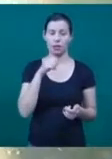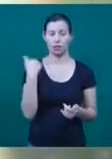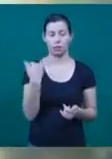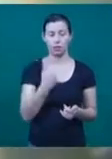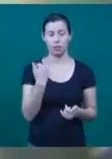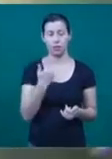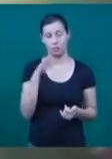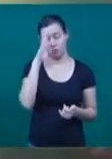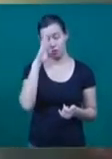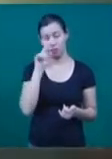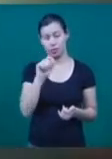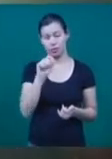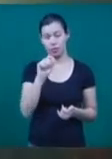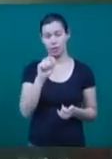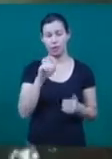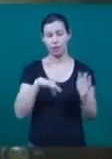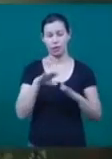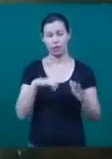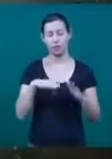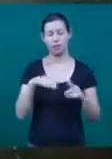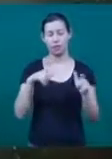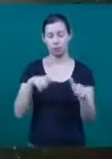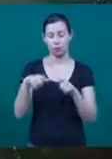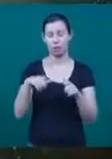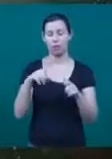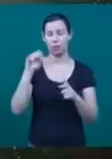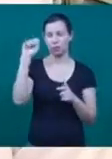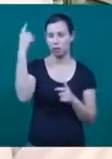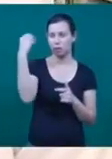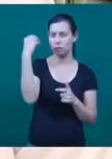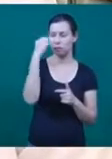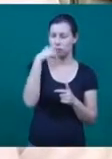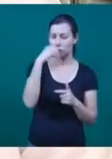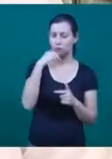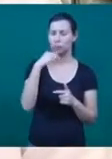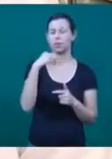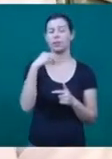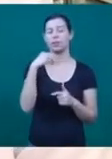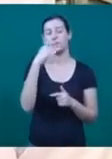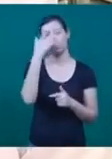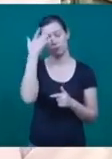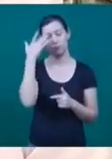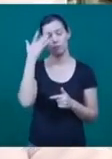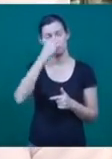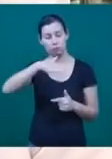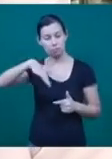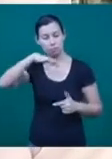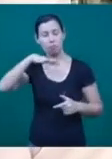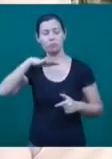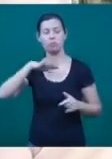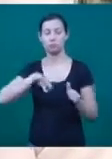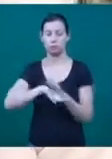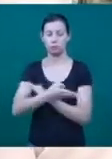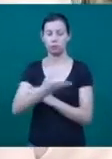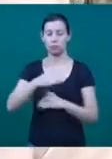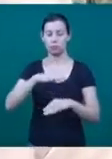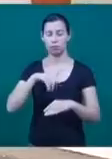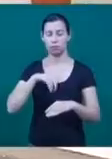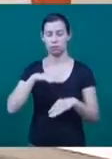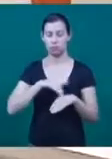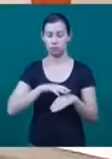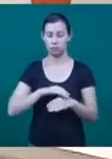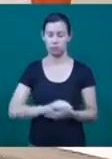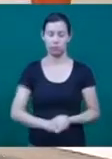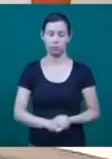múltipla é mais comum em áreas de menor radiação solar. Porém, a vitamina deve ser usada como um suplemento.